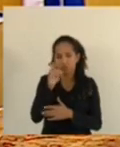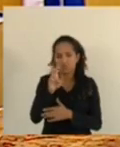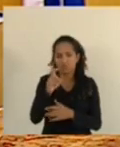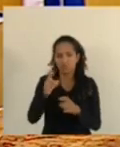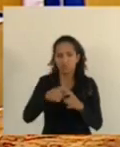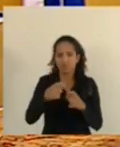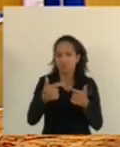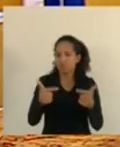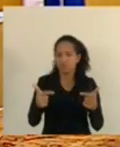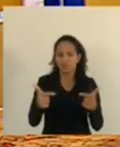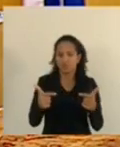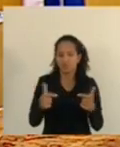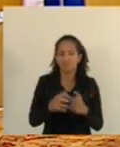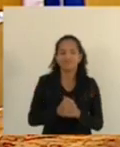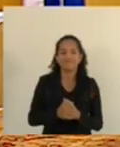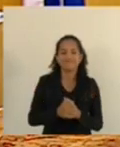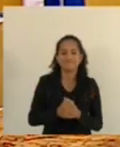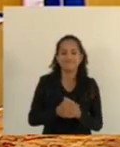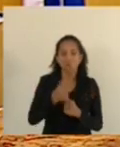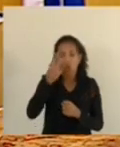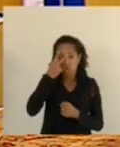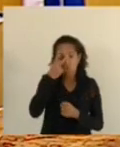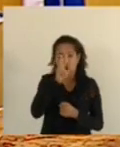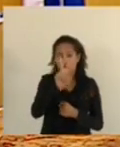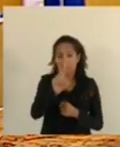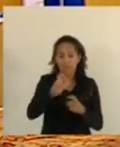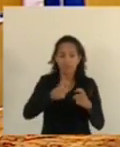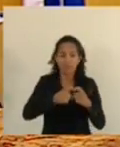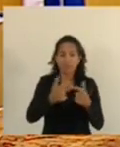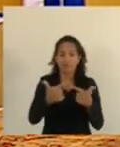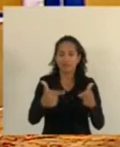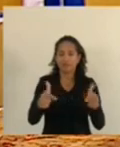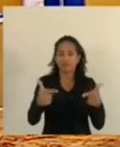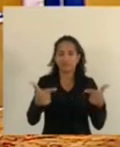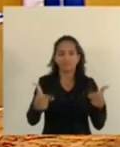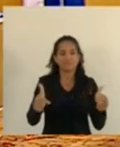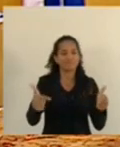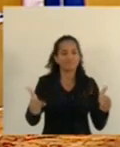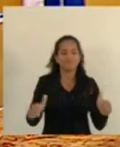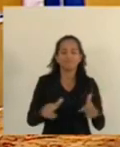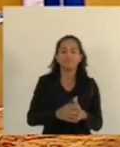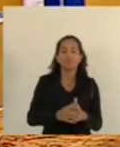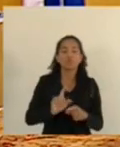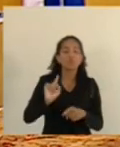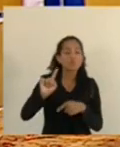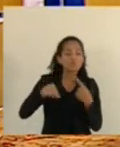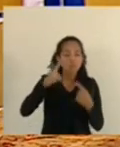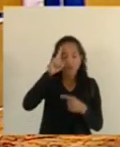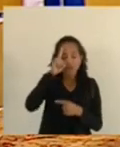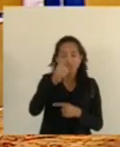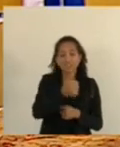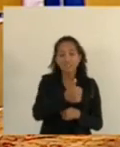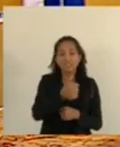médico. Dois dias sem médico, Estorino Marques. Somente no dia 17,